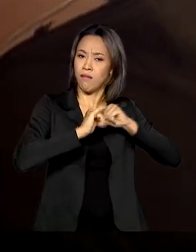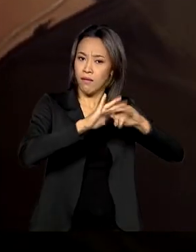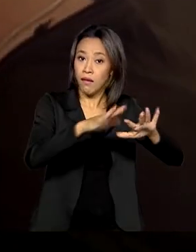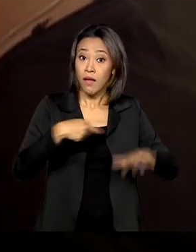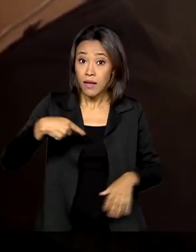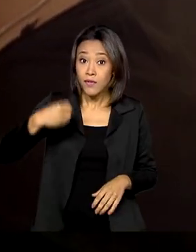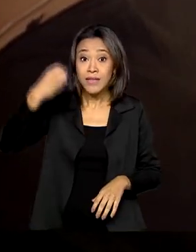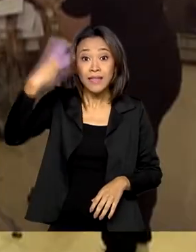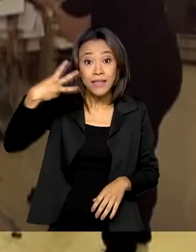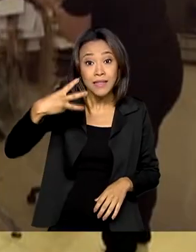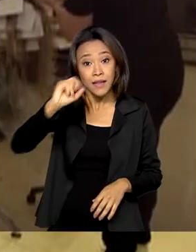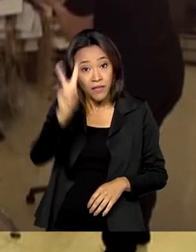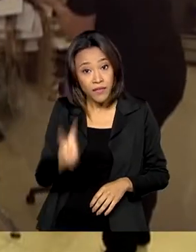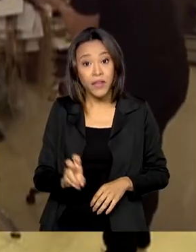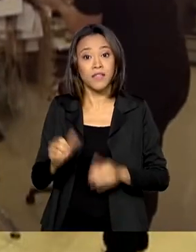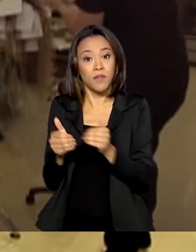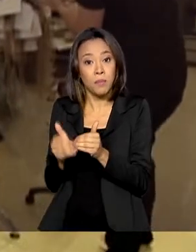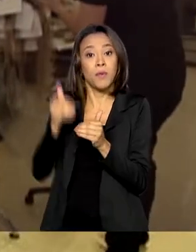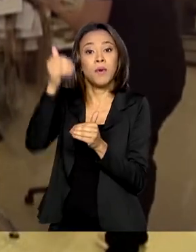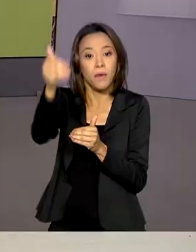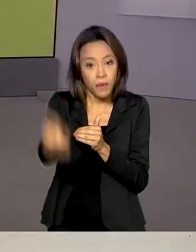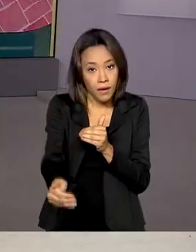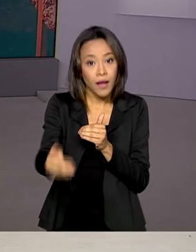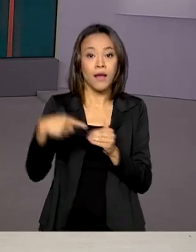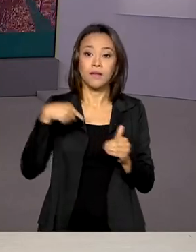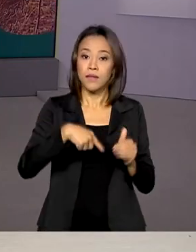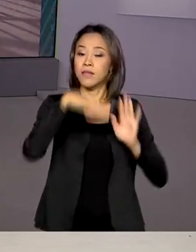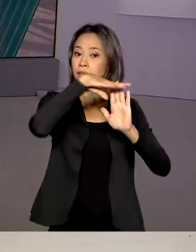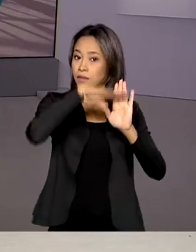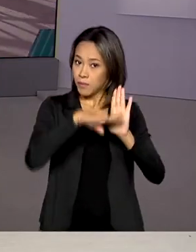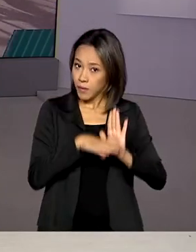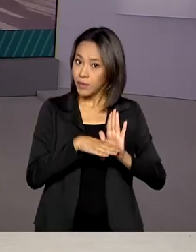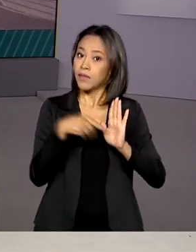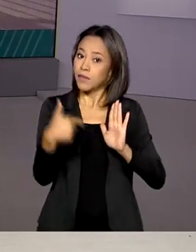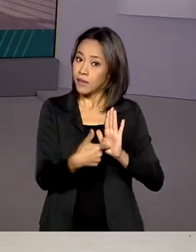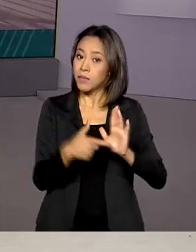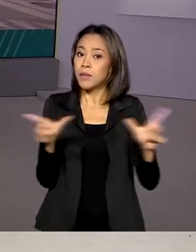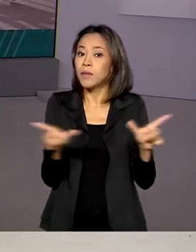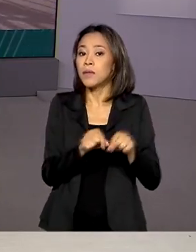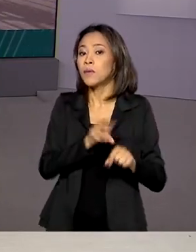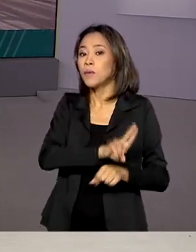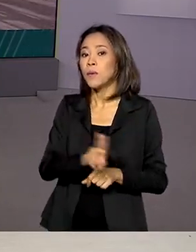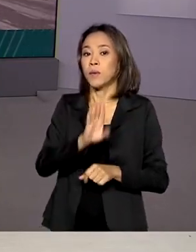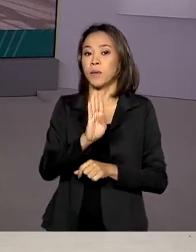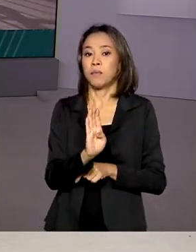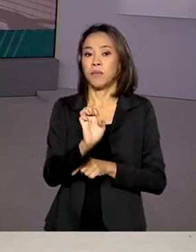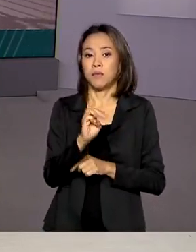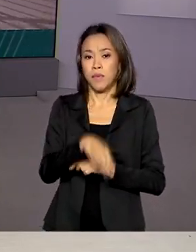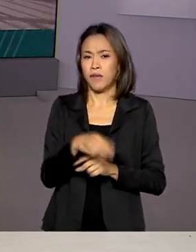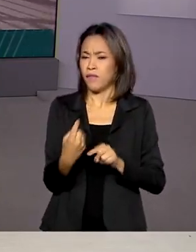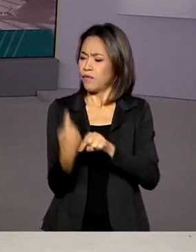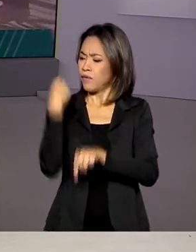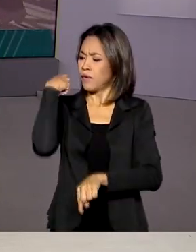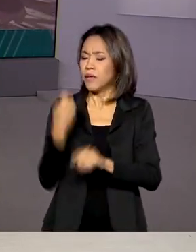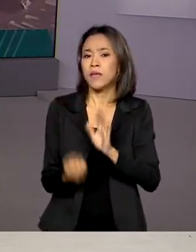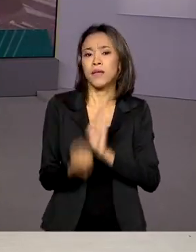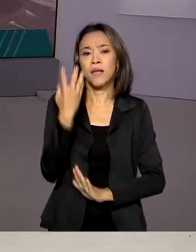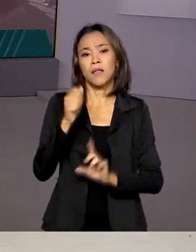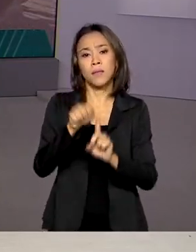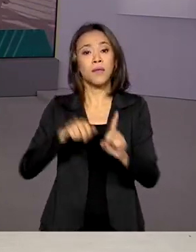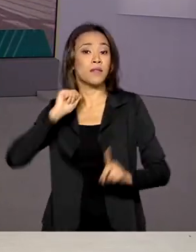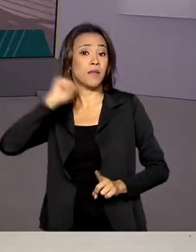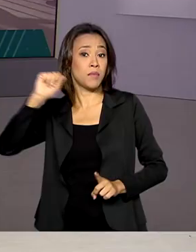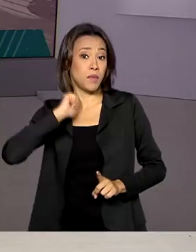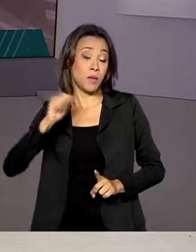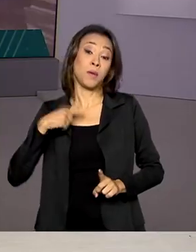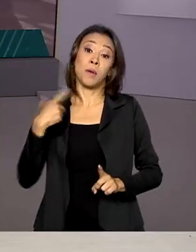prorrogação do benefício emergencial de preservação do emprego e da renda, o BEM, que foi criado em abril para enfrentar os efeitos da